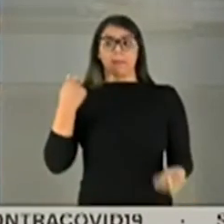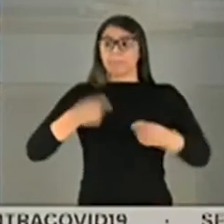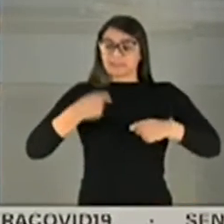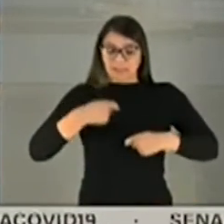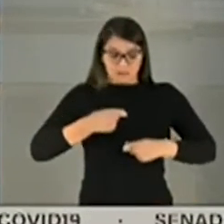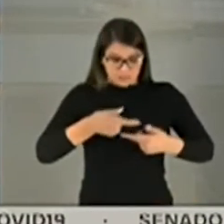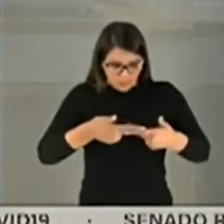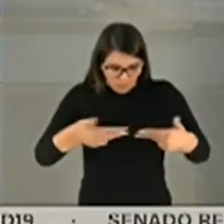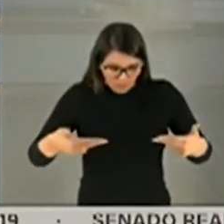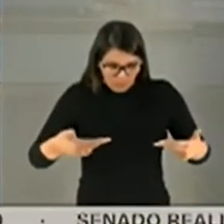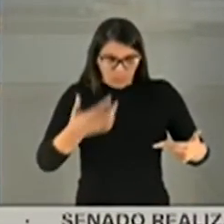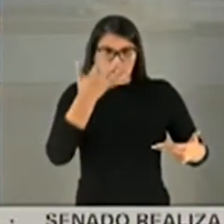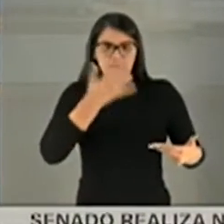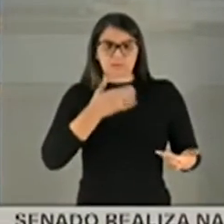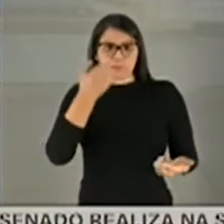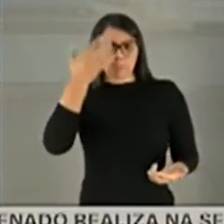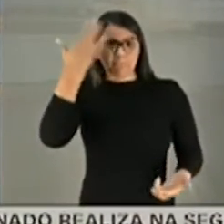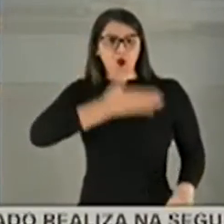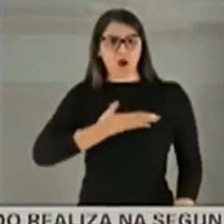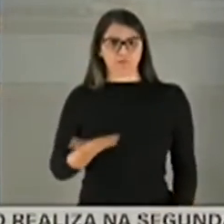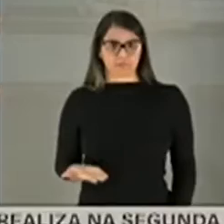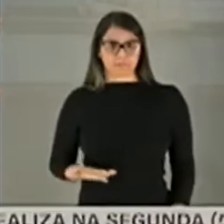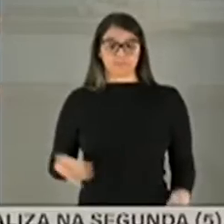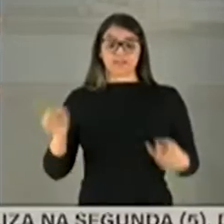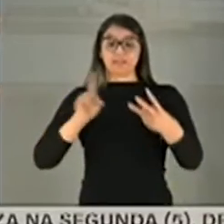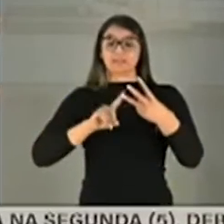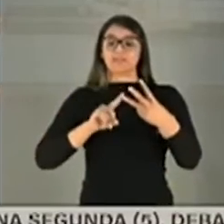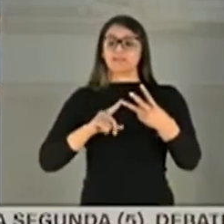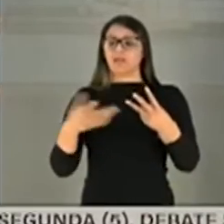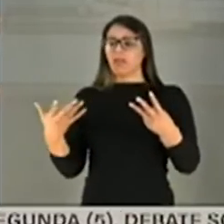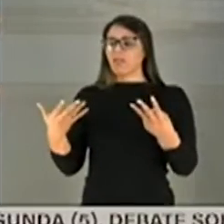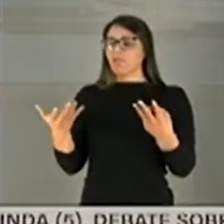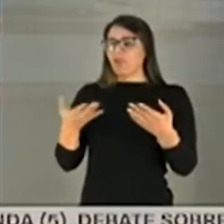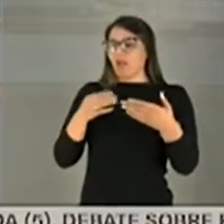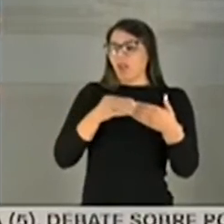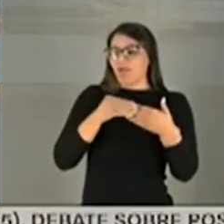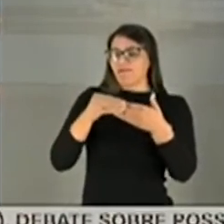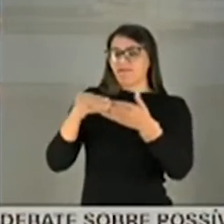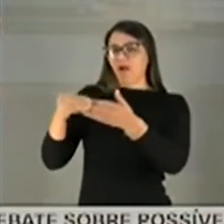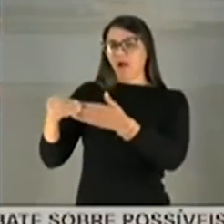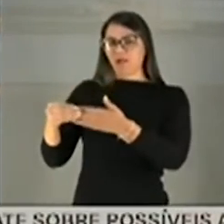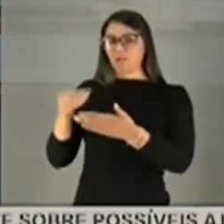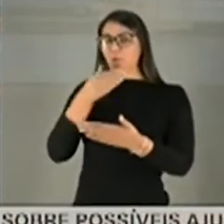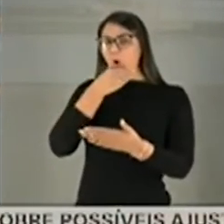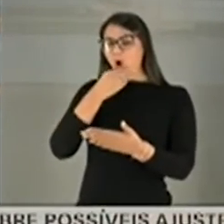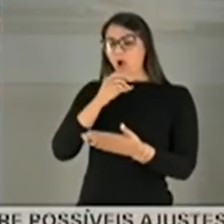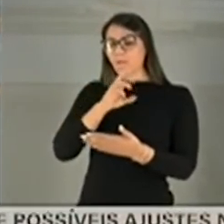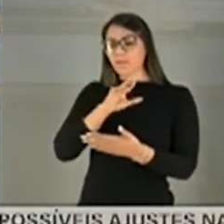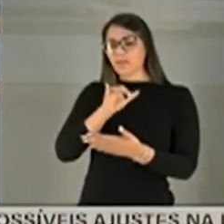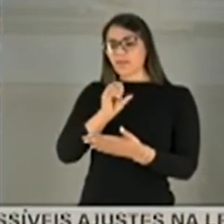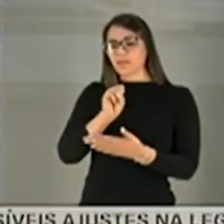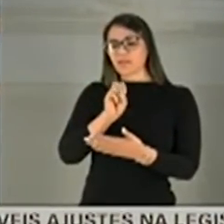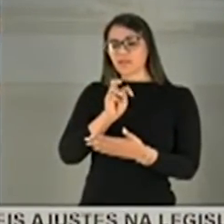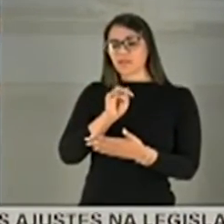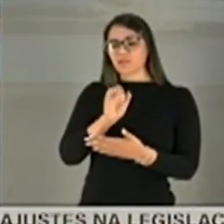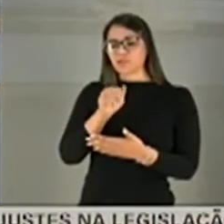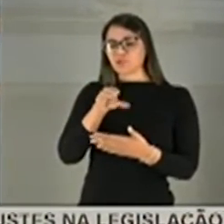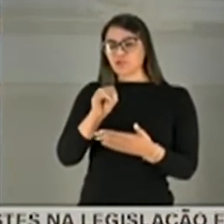E o terceiro, ele foi induzido pelo Cristiano, que mandou um áudio,